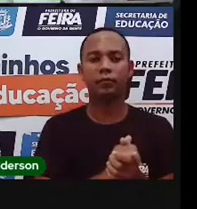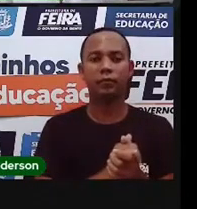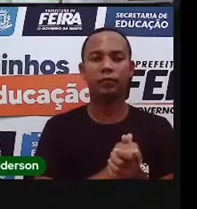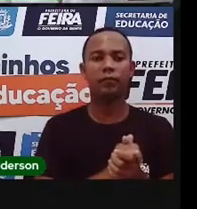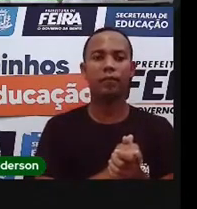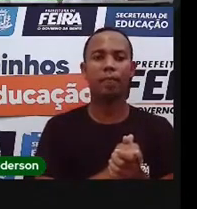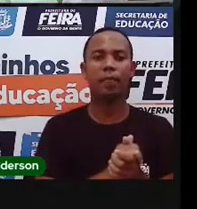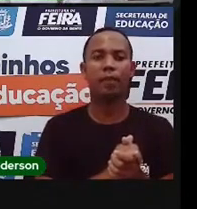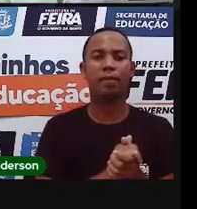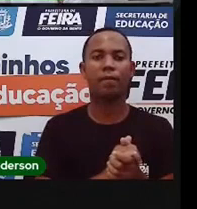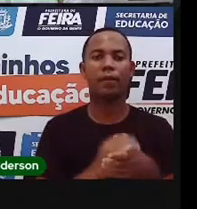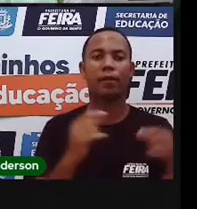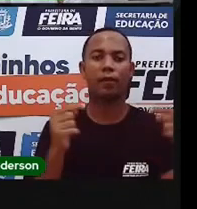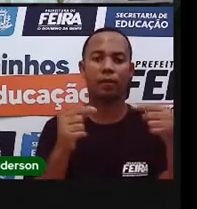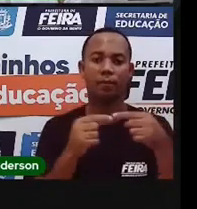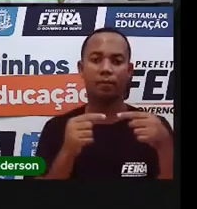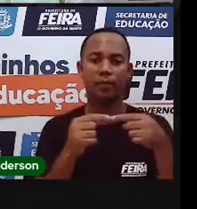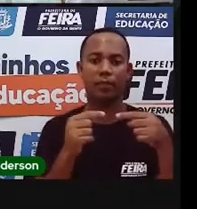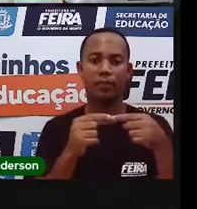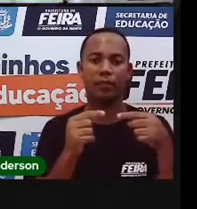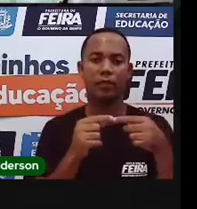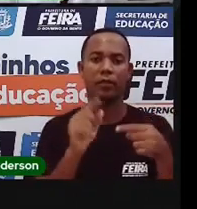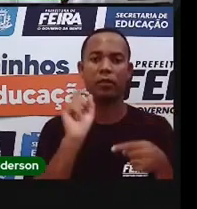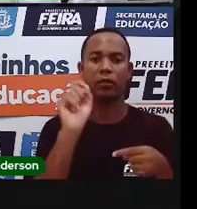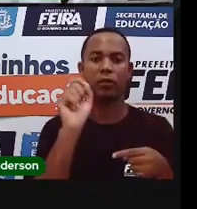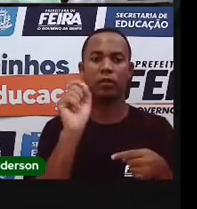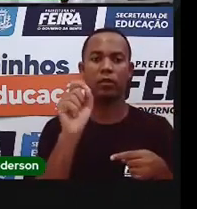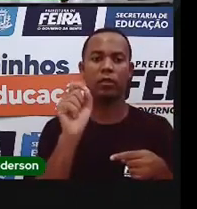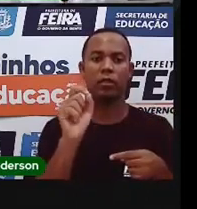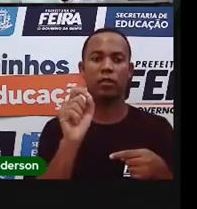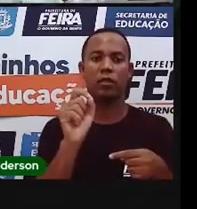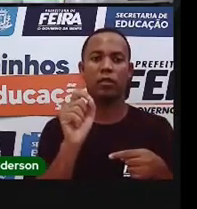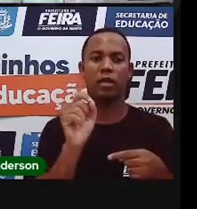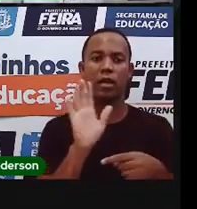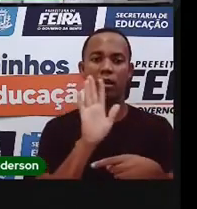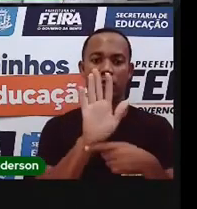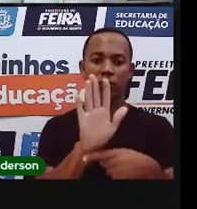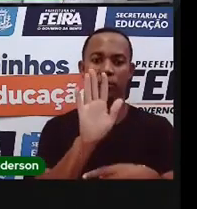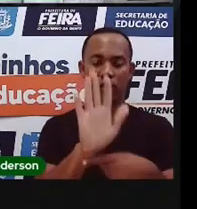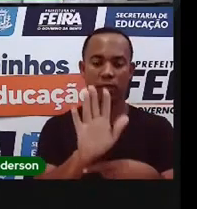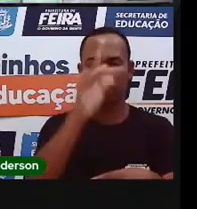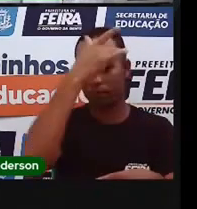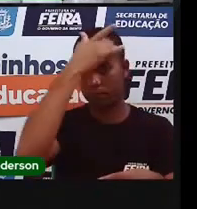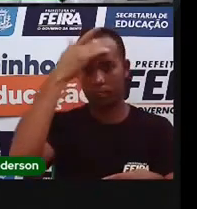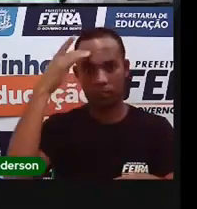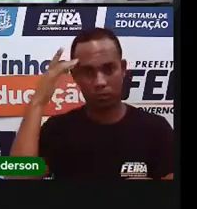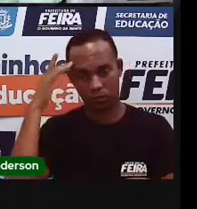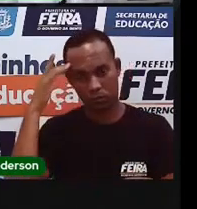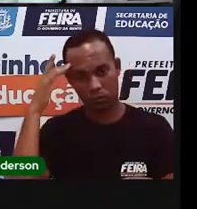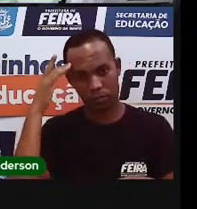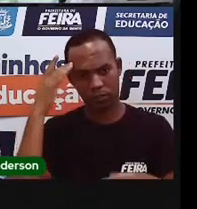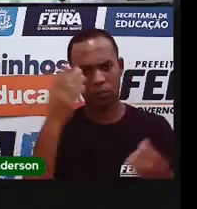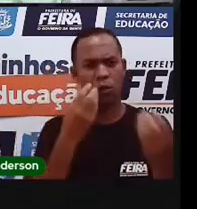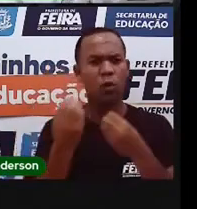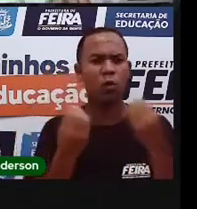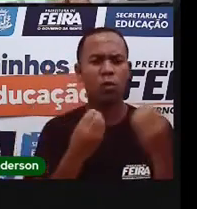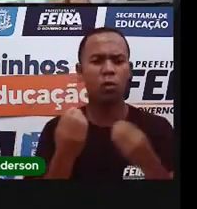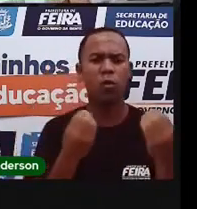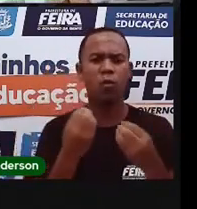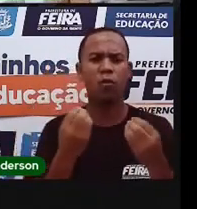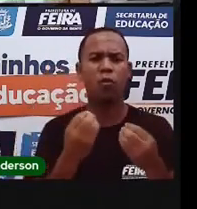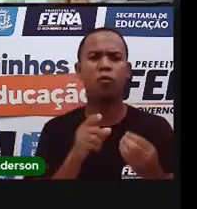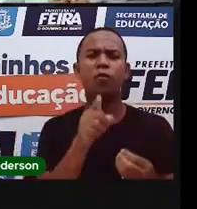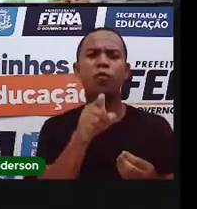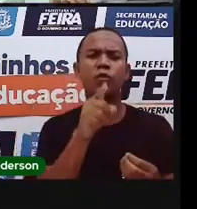com o objetivo de proporcionar bem-estar para a população, né? O que é bem-estar? É você se